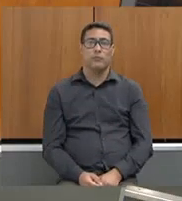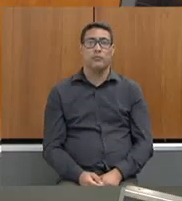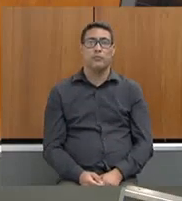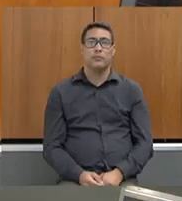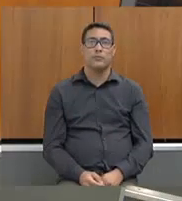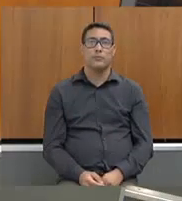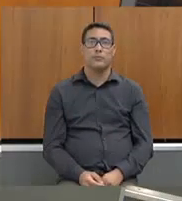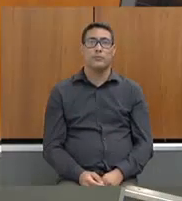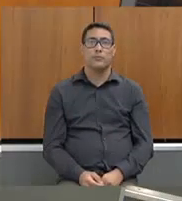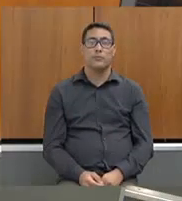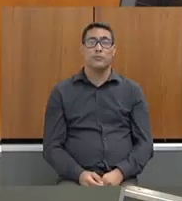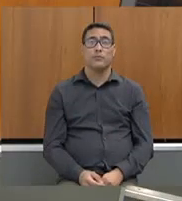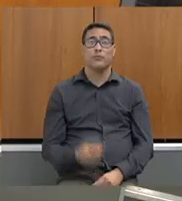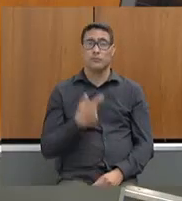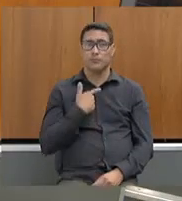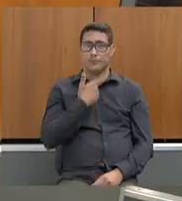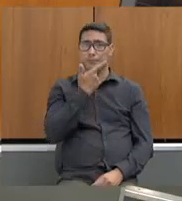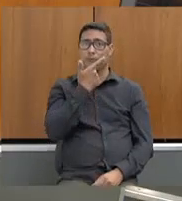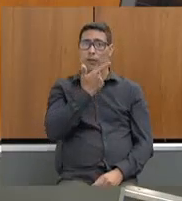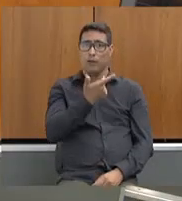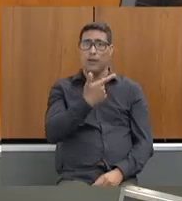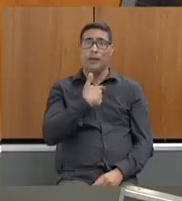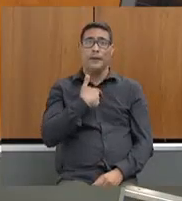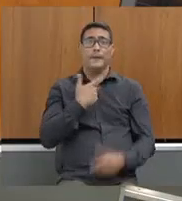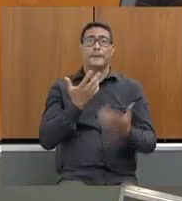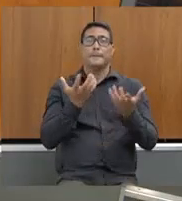Bem, então, eu quero...